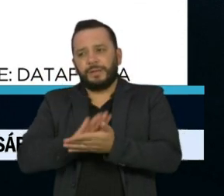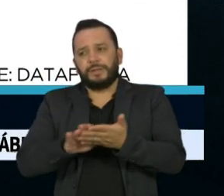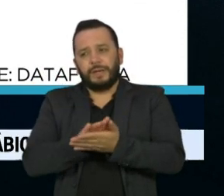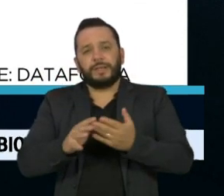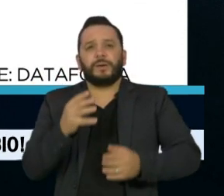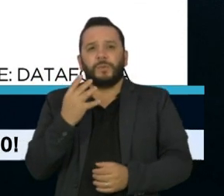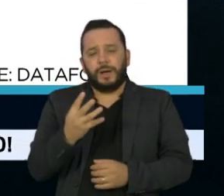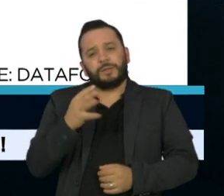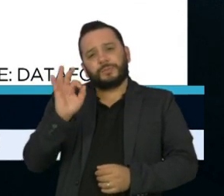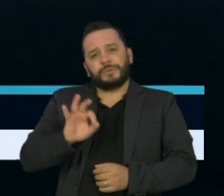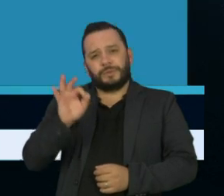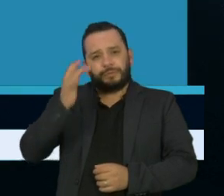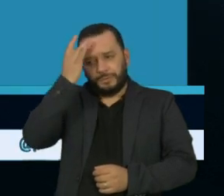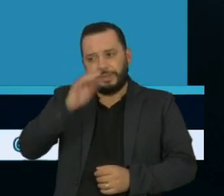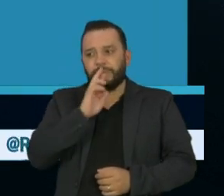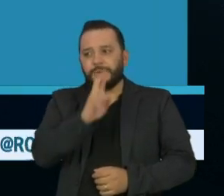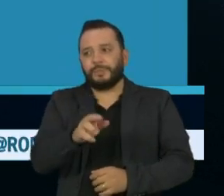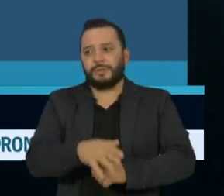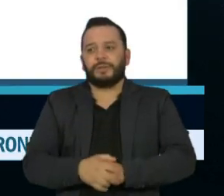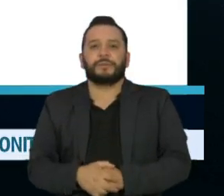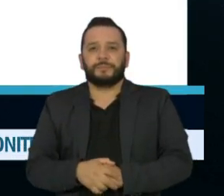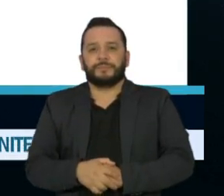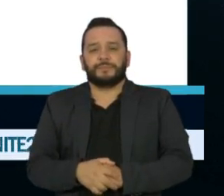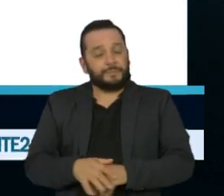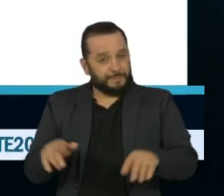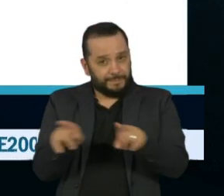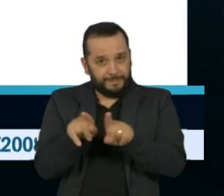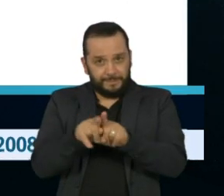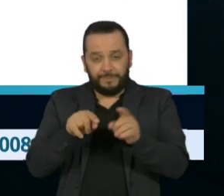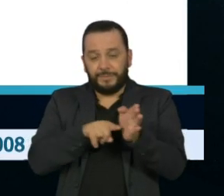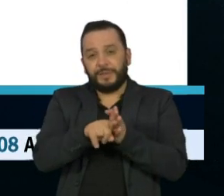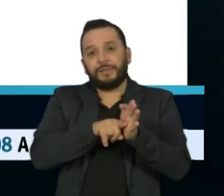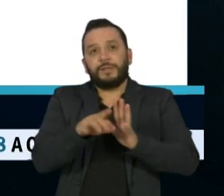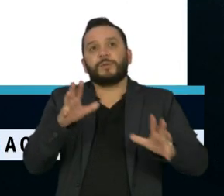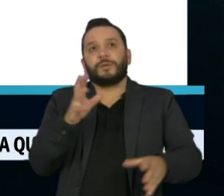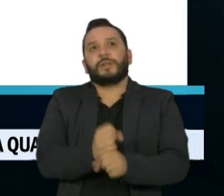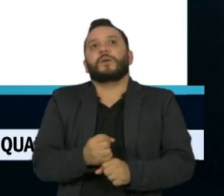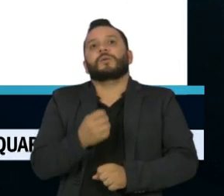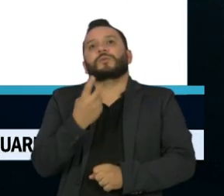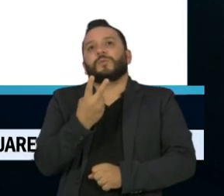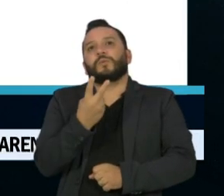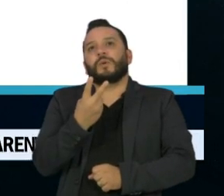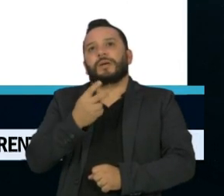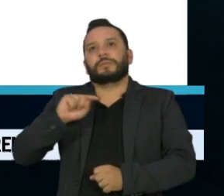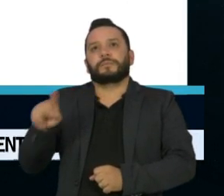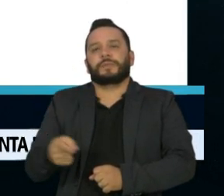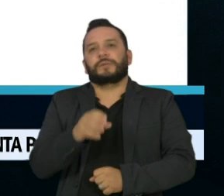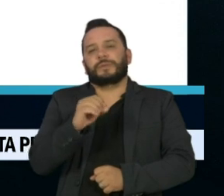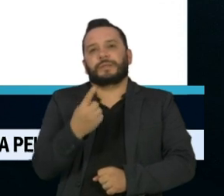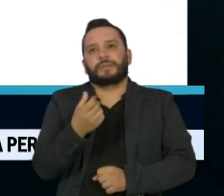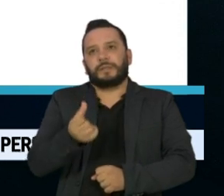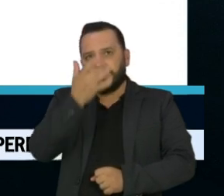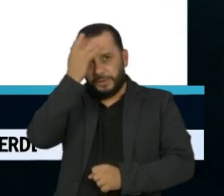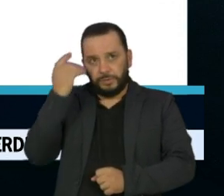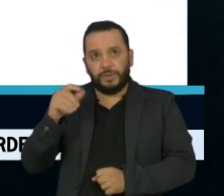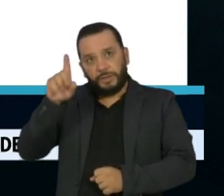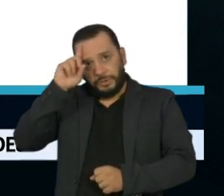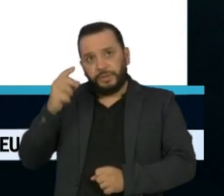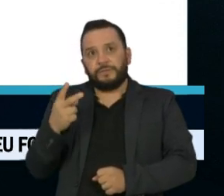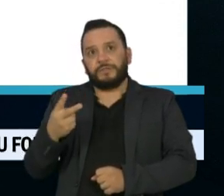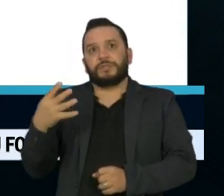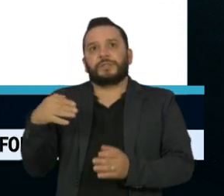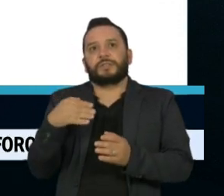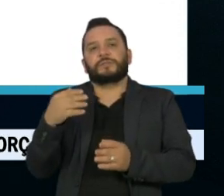% não responderam. A pesquisa foi feita com 2.016 pessoas entre os dias 23 e 24 de